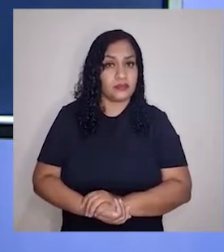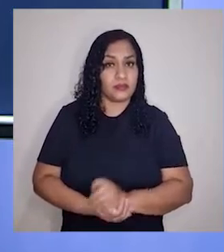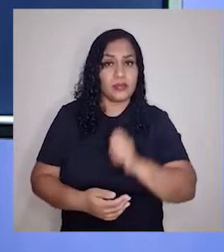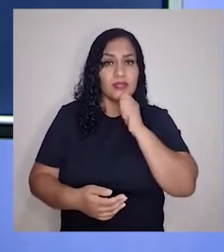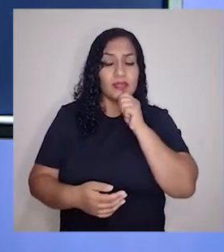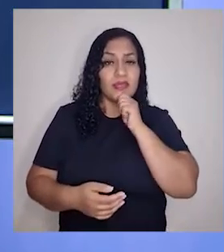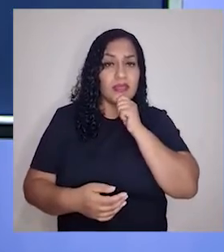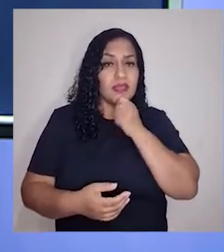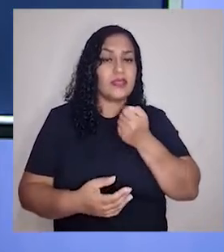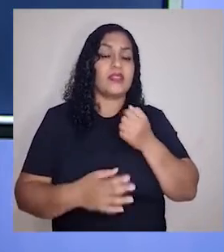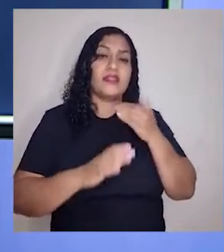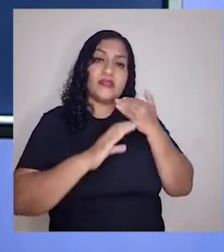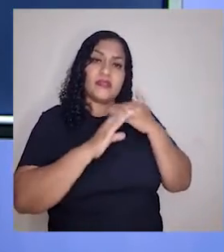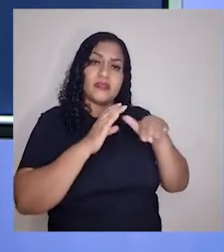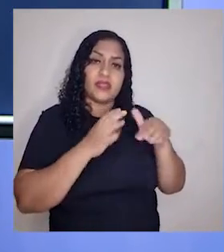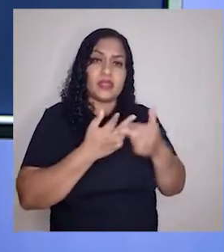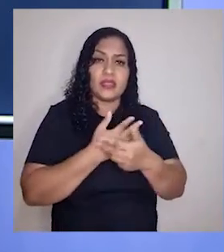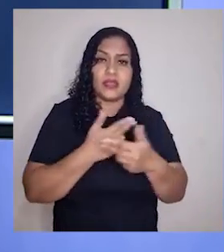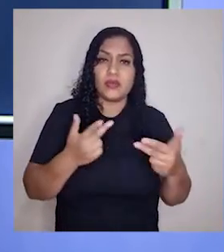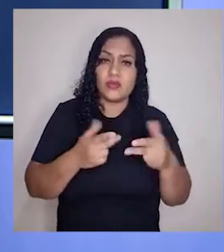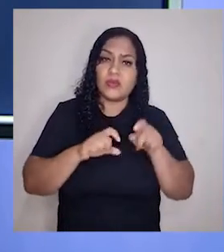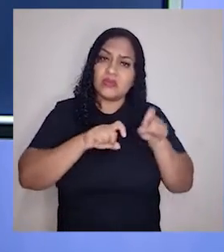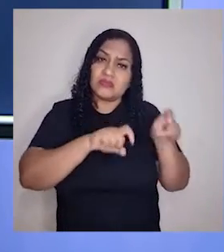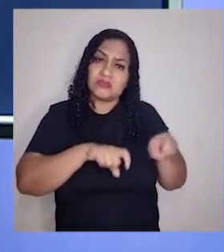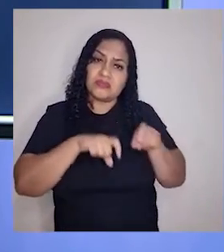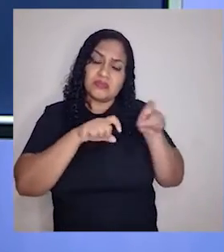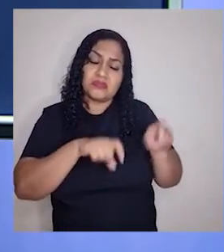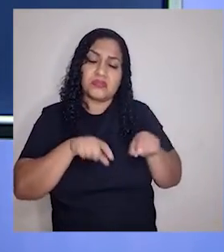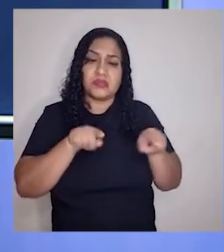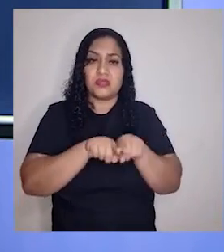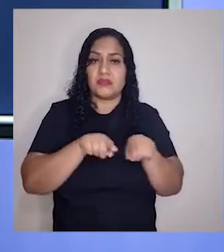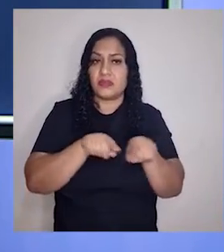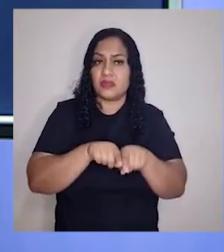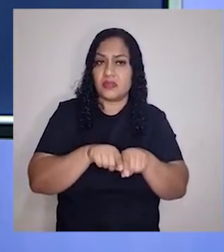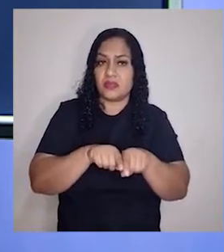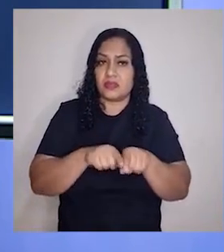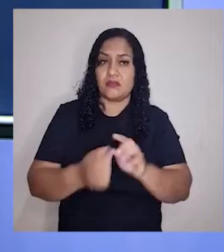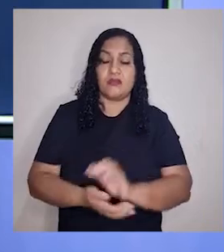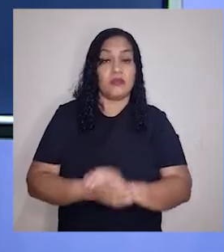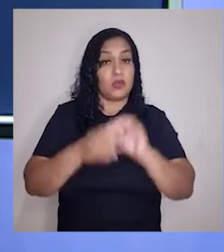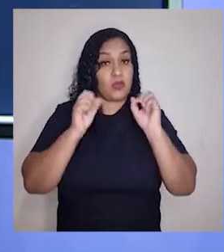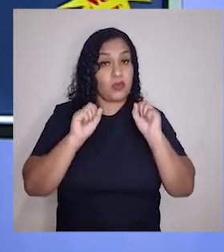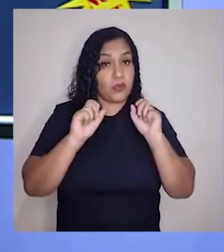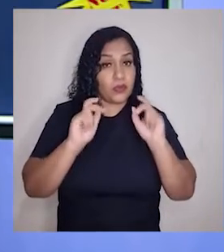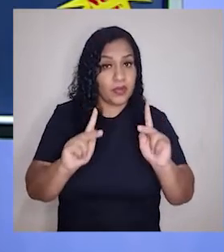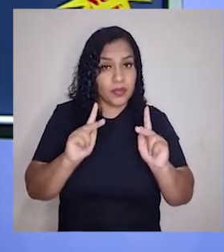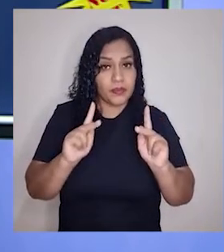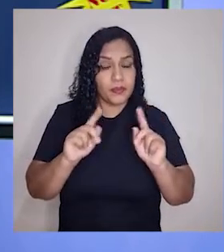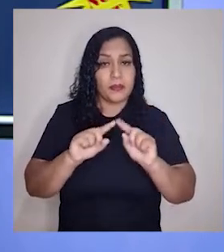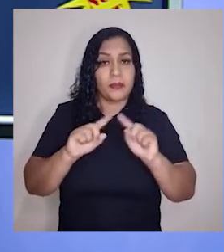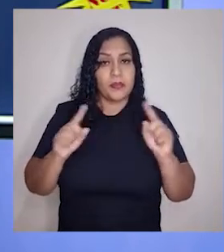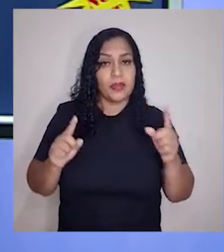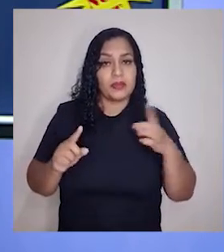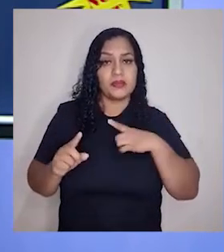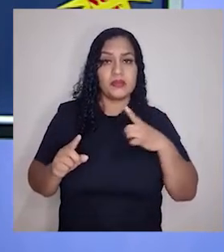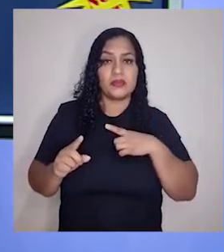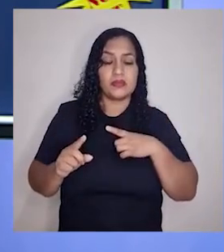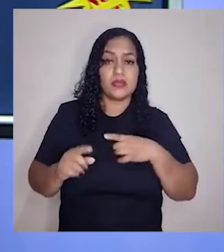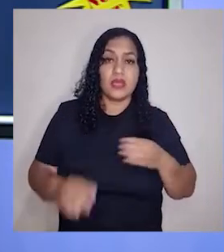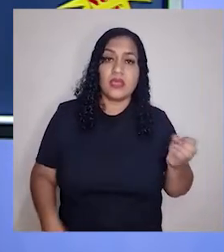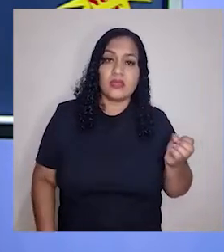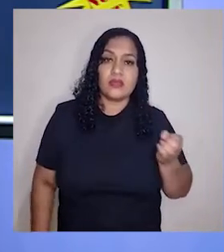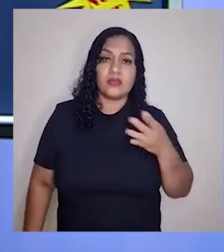nessa questão mais primária, enviando recursos minerais e agrícolas, basicamente. Ok. Só que aí